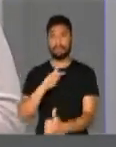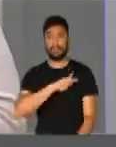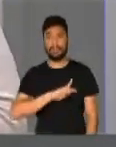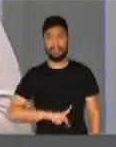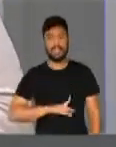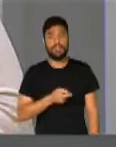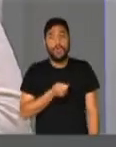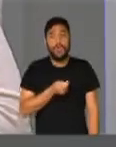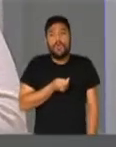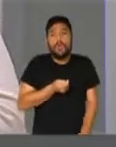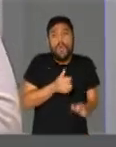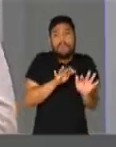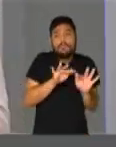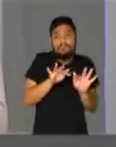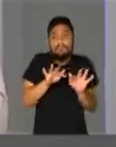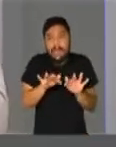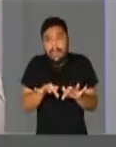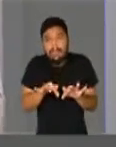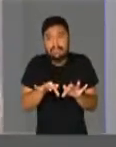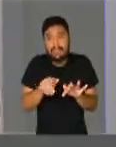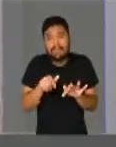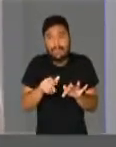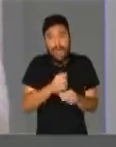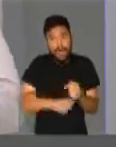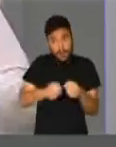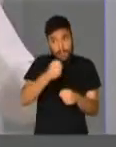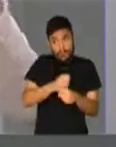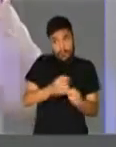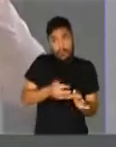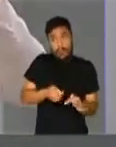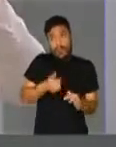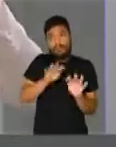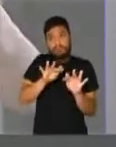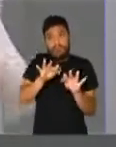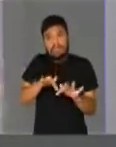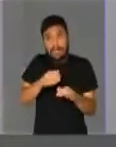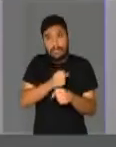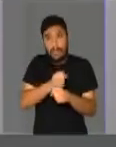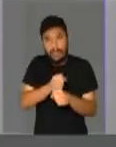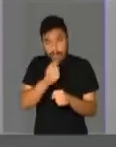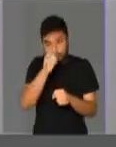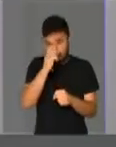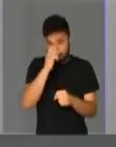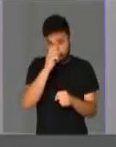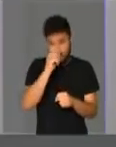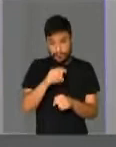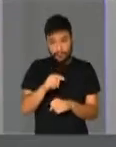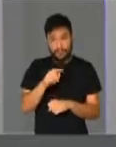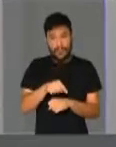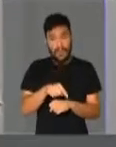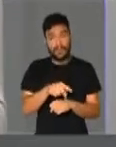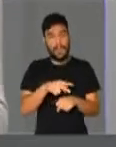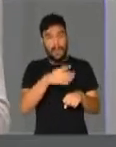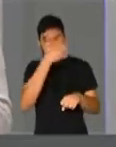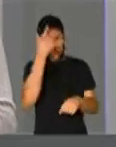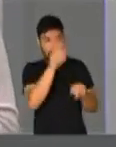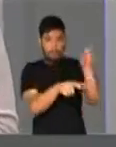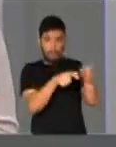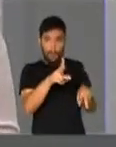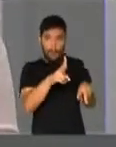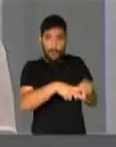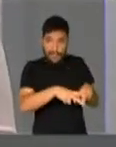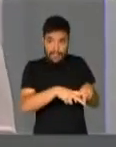já na saída do seu governo anterior, no ano passado, simplesmente tira da prisão pessoas